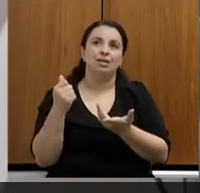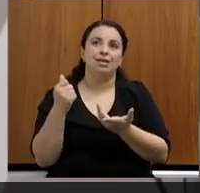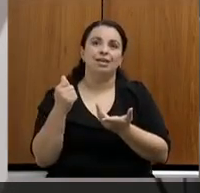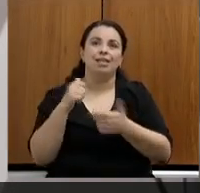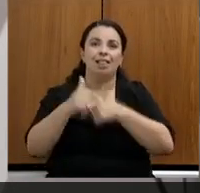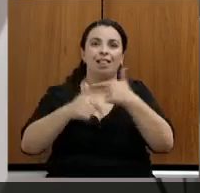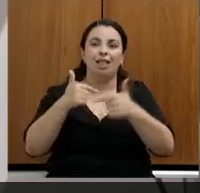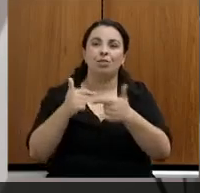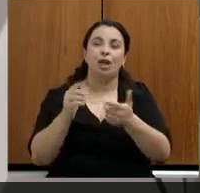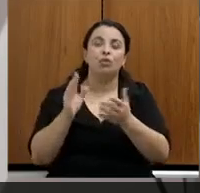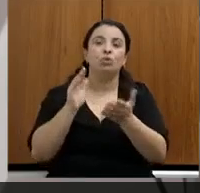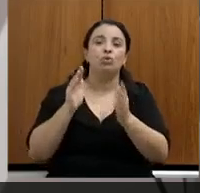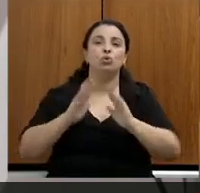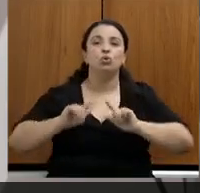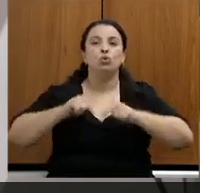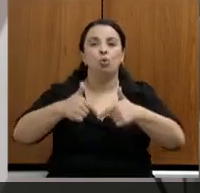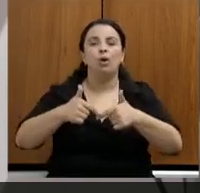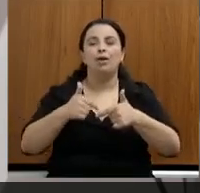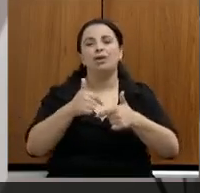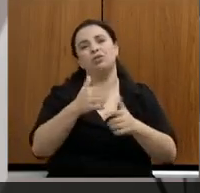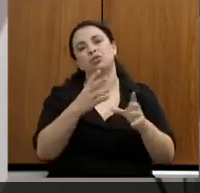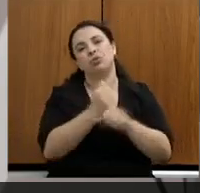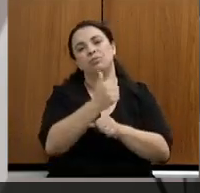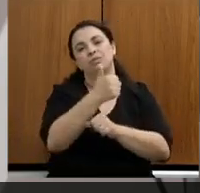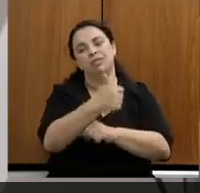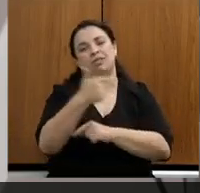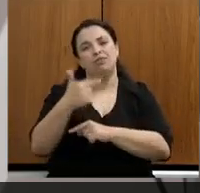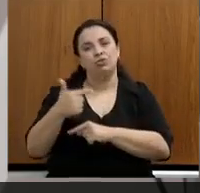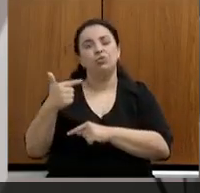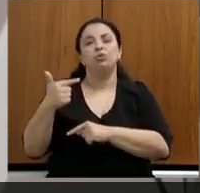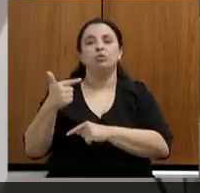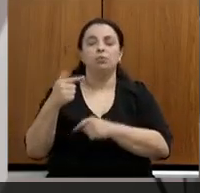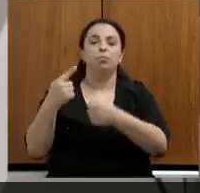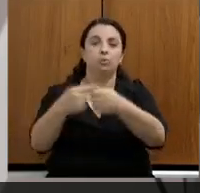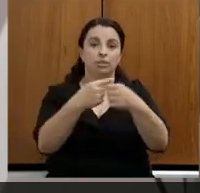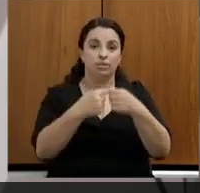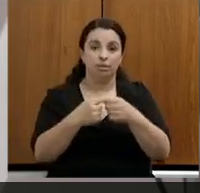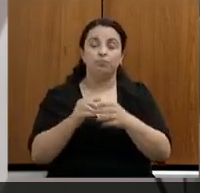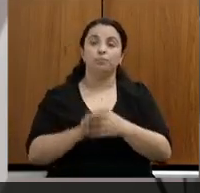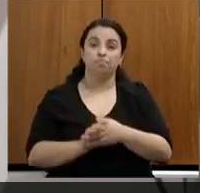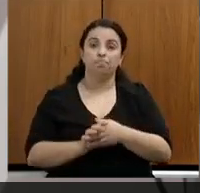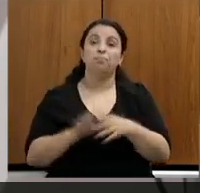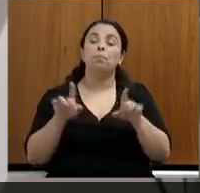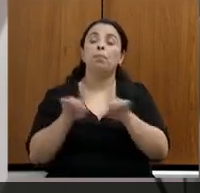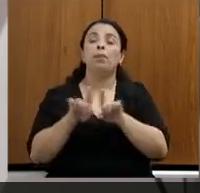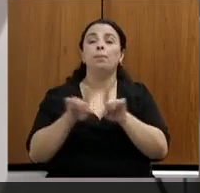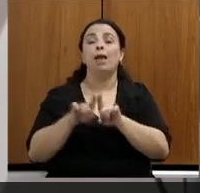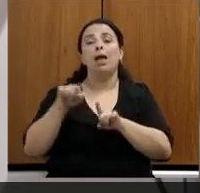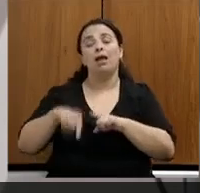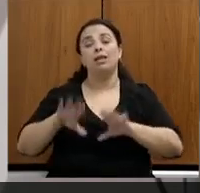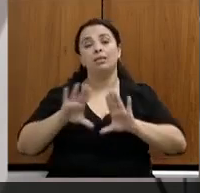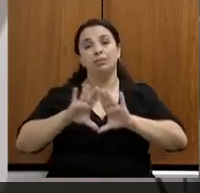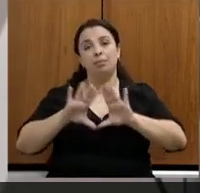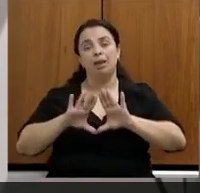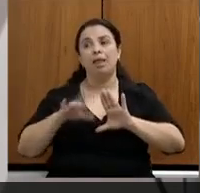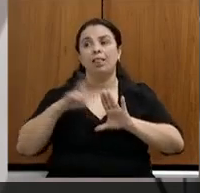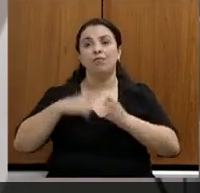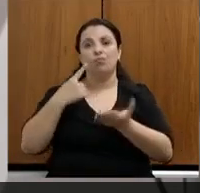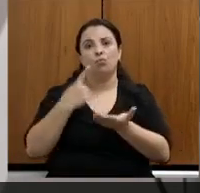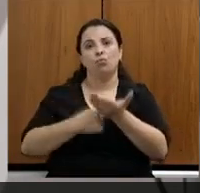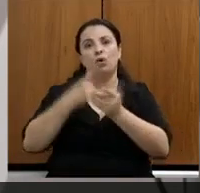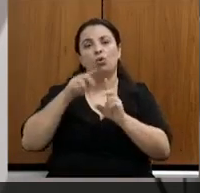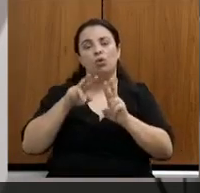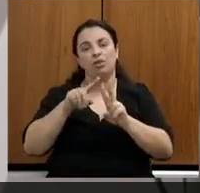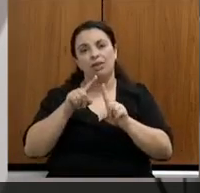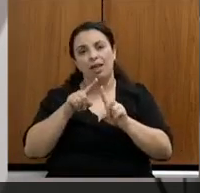Estado de Minas Gerais. Fazer um destaque também, que foi destinado por essa Assembleia, através do Acordo da Vale, mais